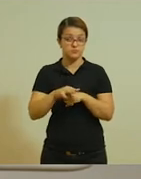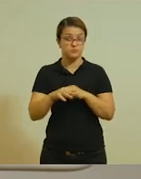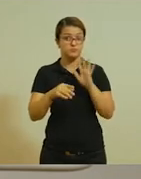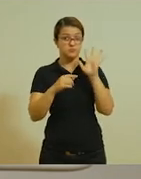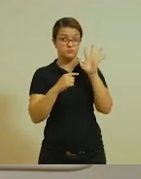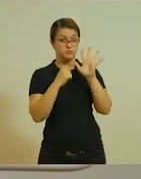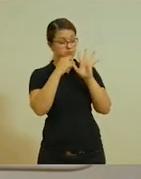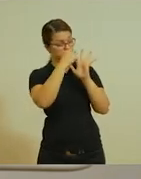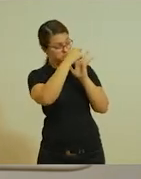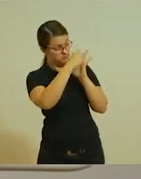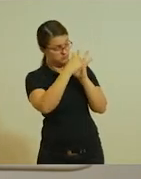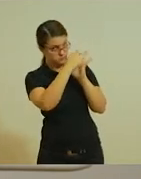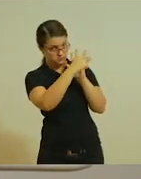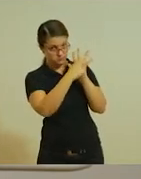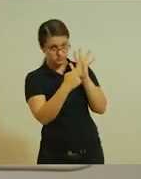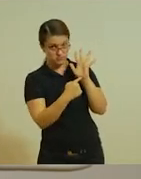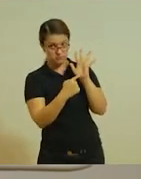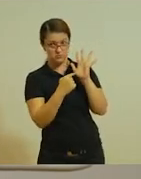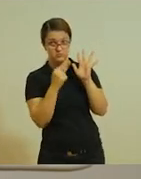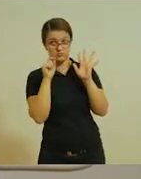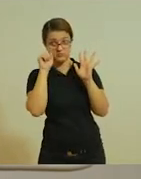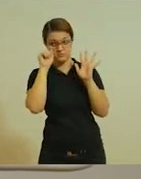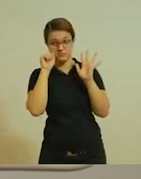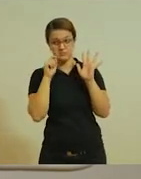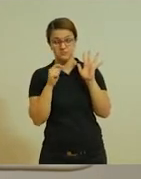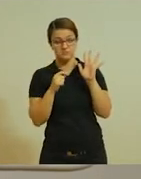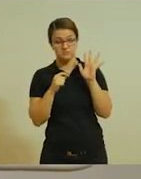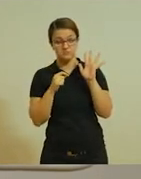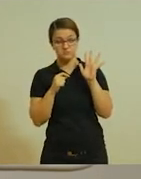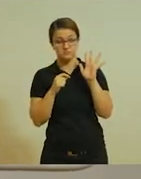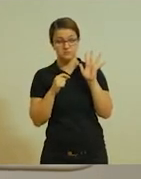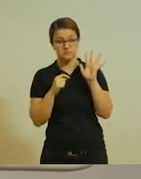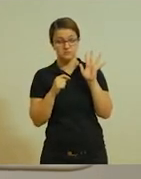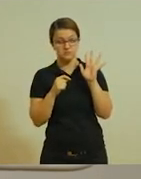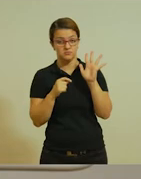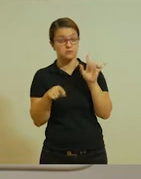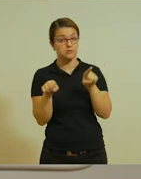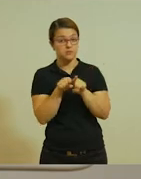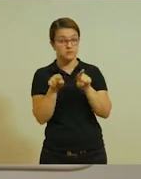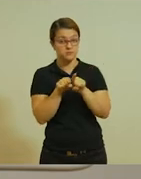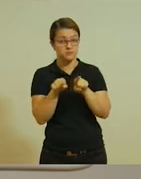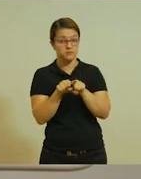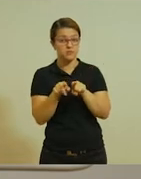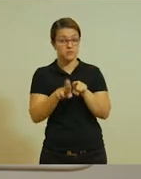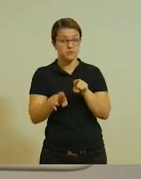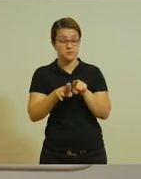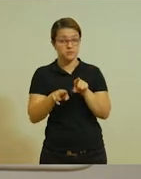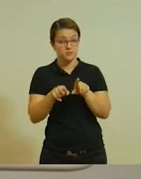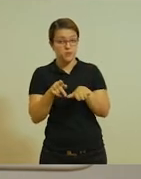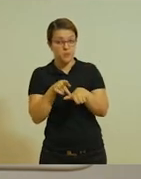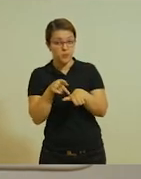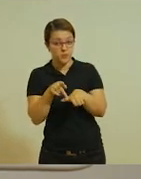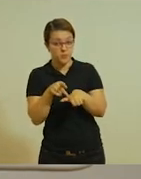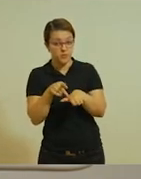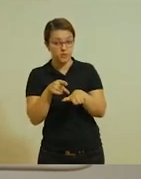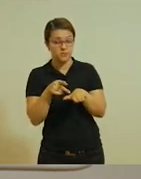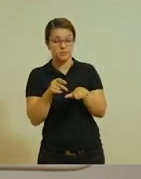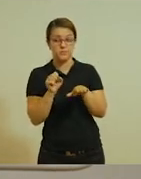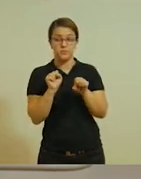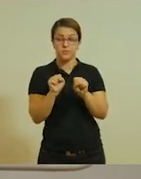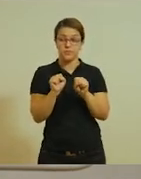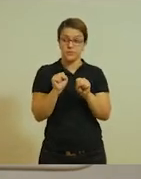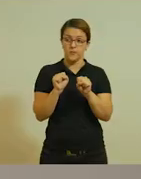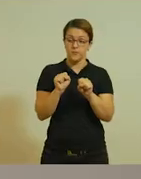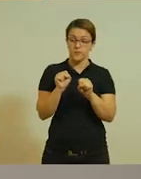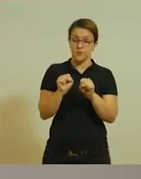utilizando a pintura da mão e utilizando a pintura do pé. Posso montar esse desenho,